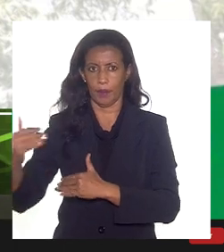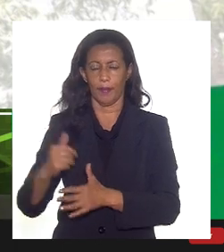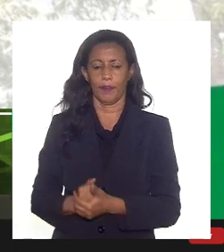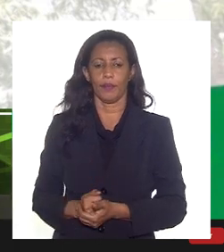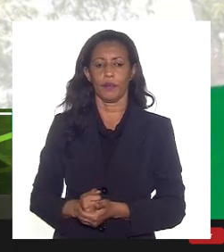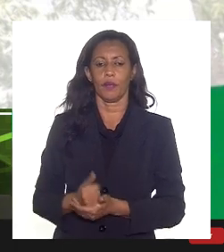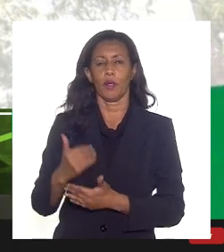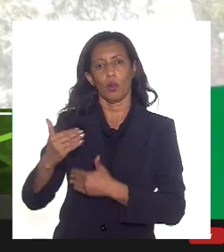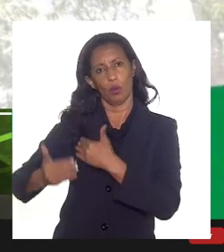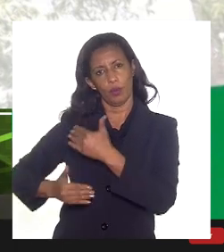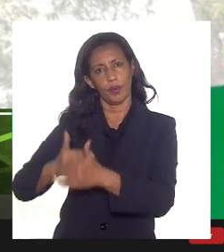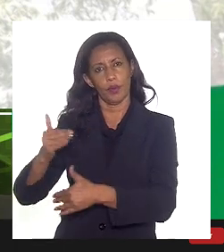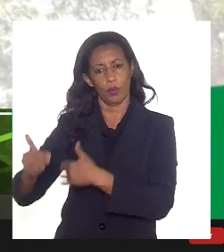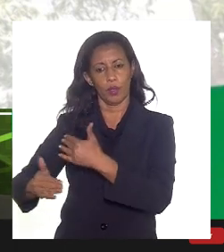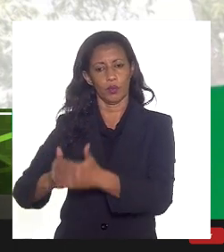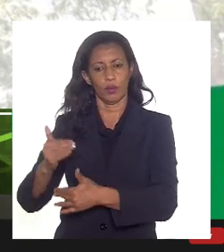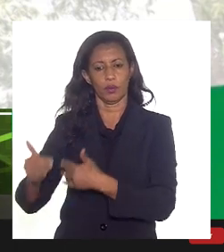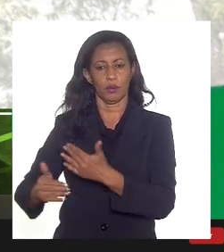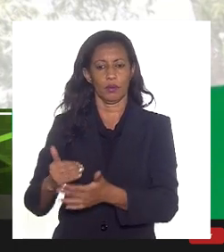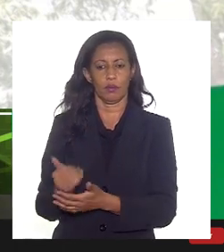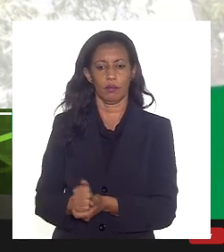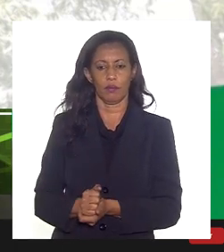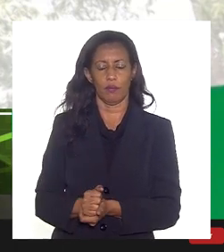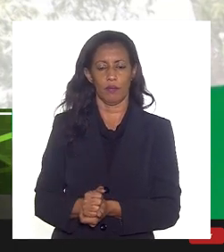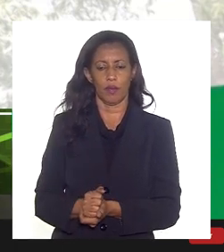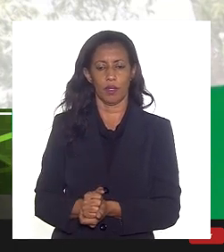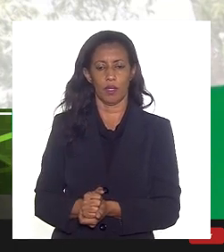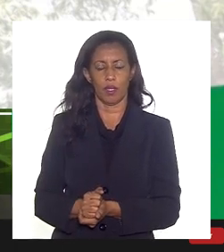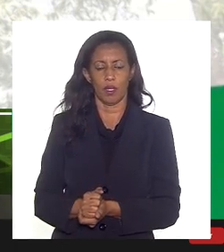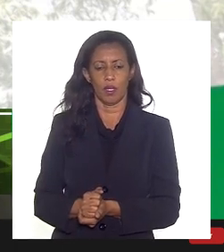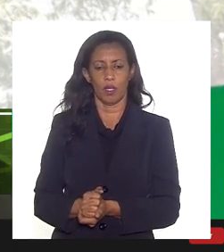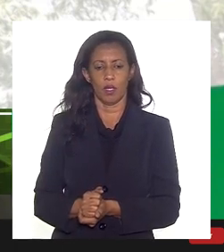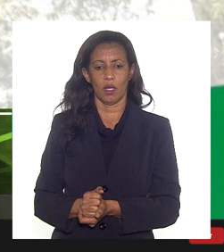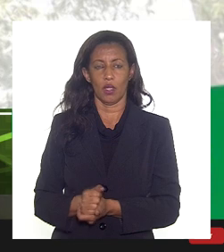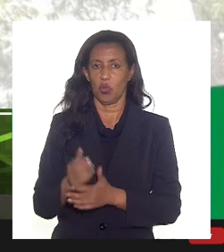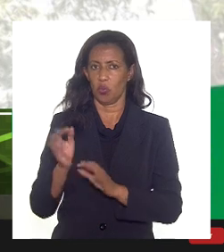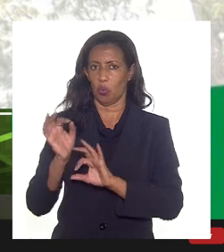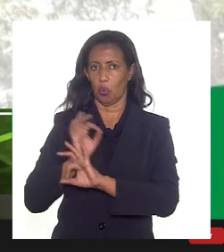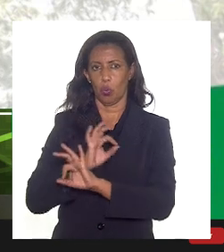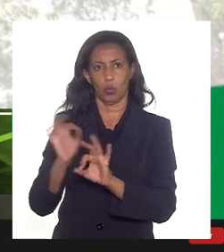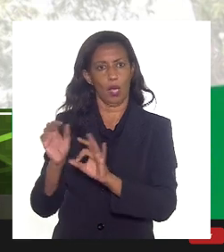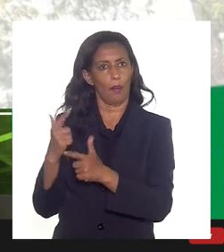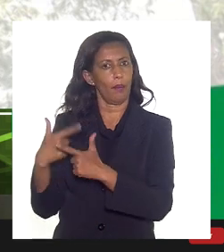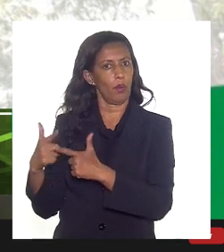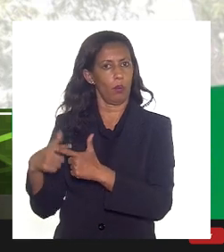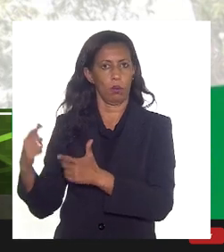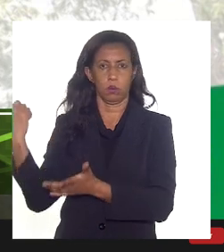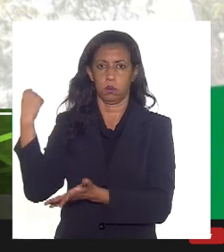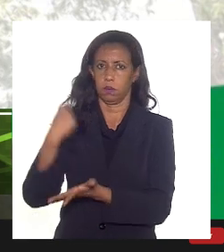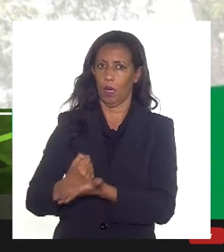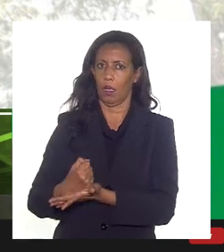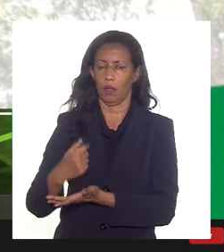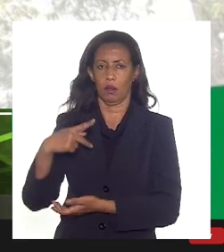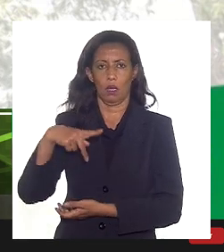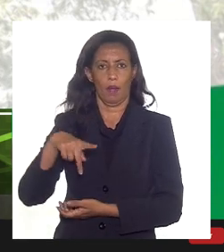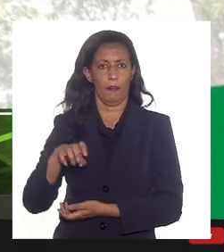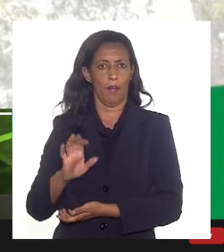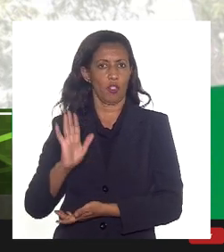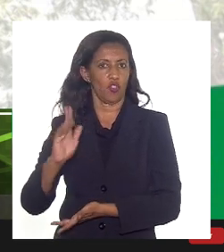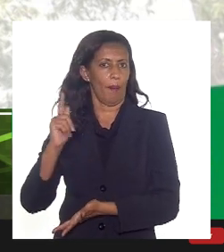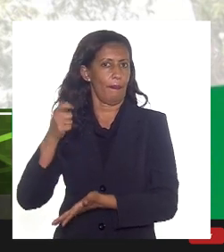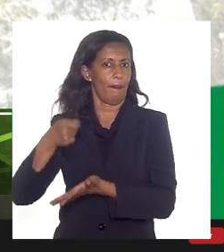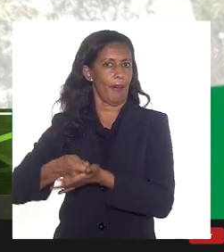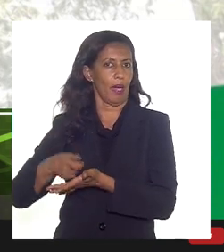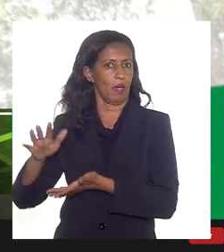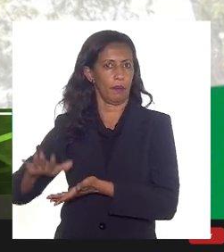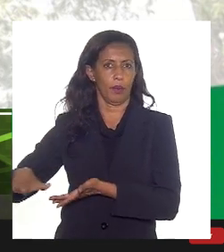consequentemente isso não traz nenhum na nossa visão impacto na PE já paga para